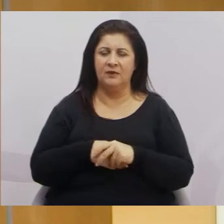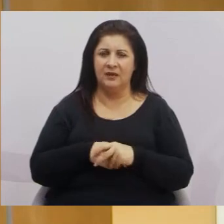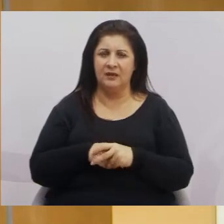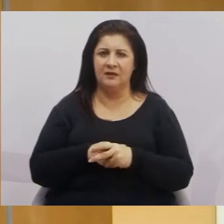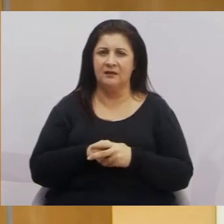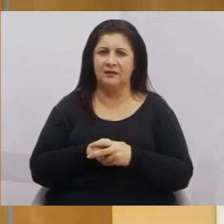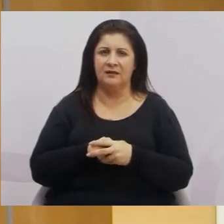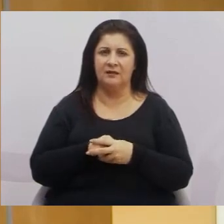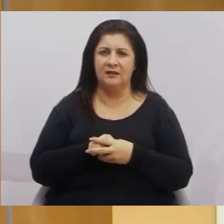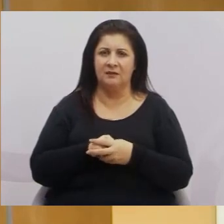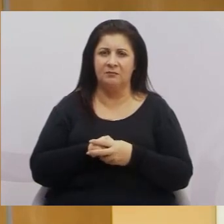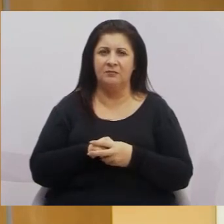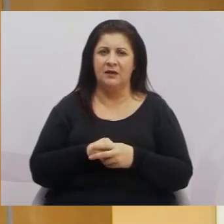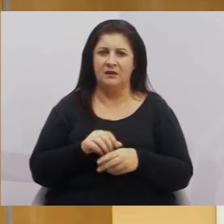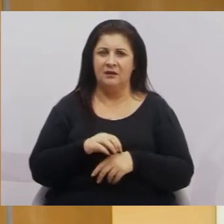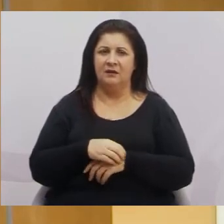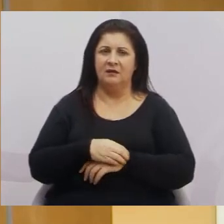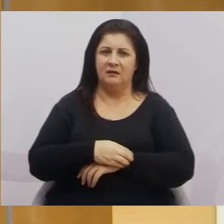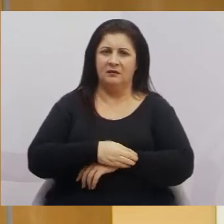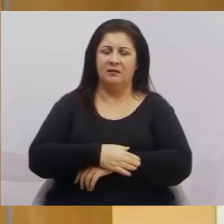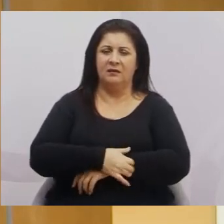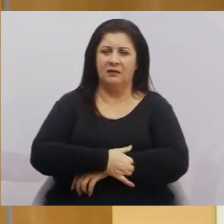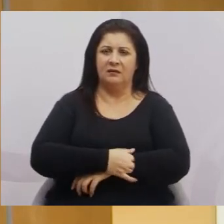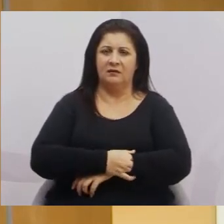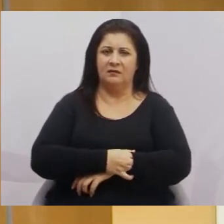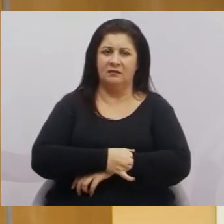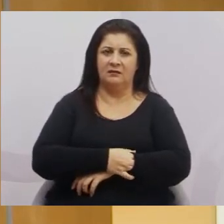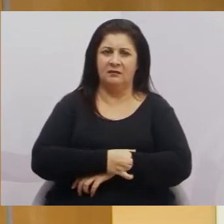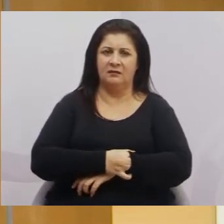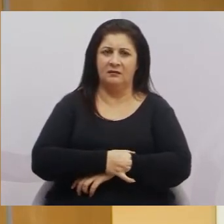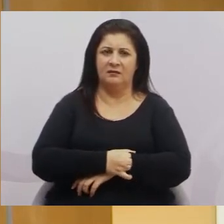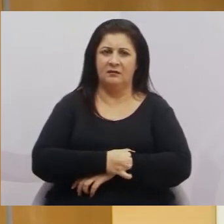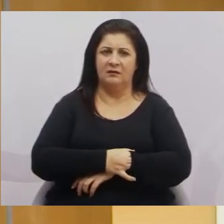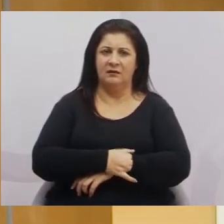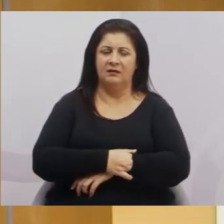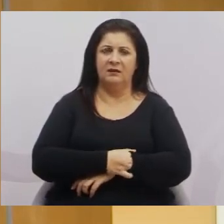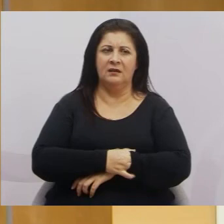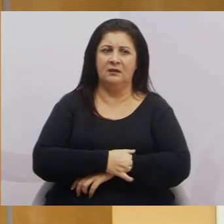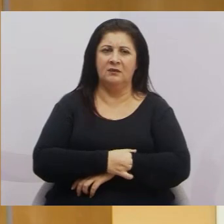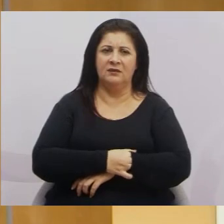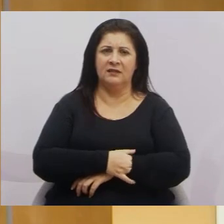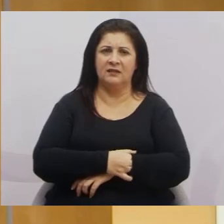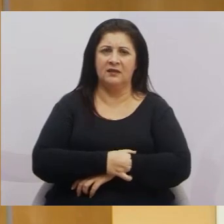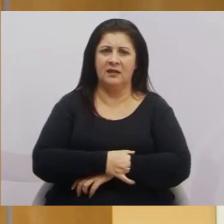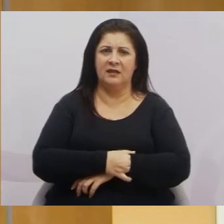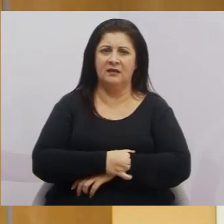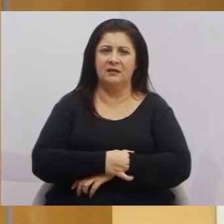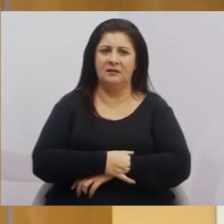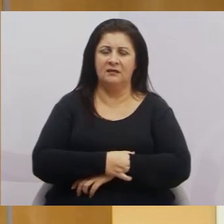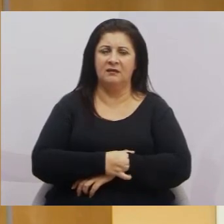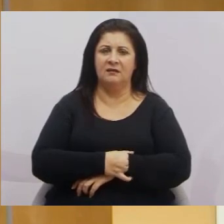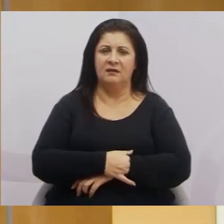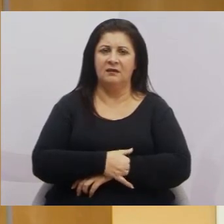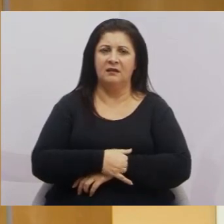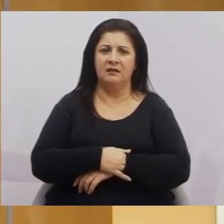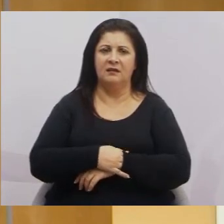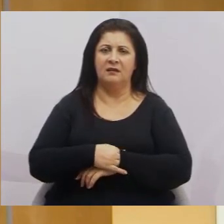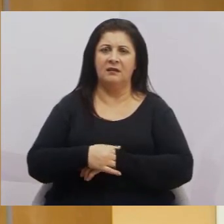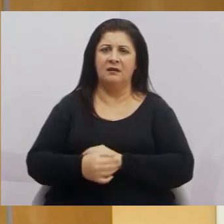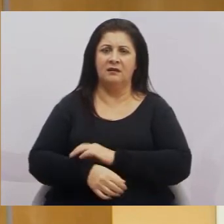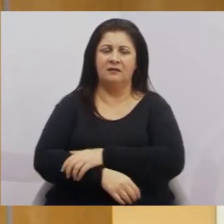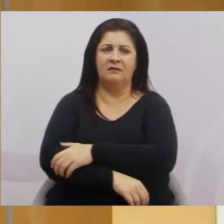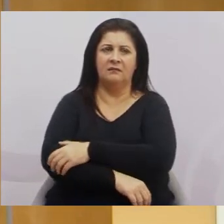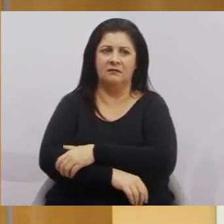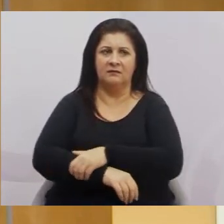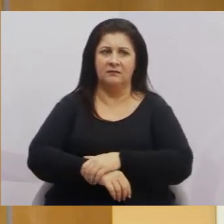pensamento, eu respeito, mas não queira impor à sociedade uma coisa que não existe. Nós acreditamos